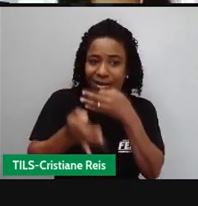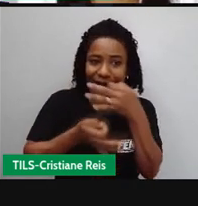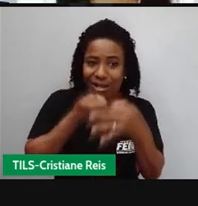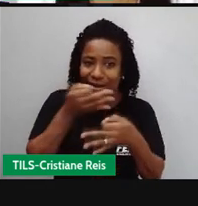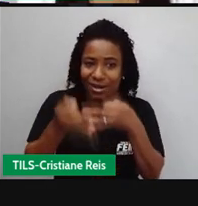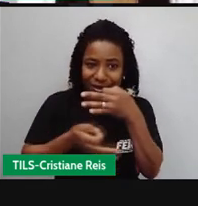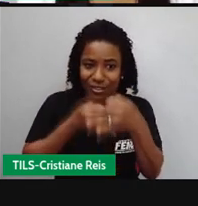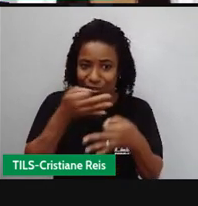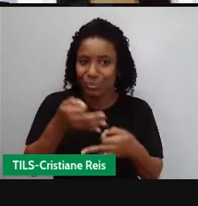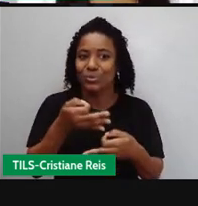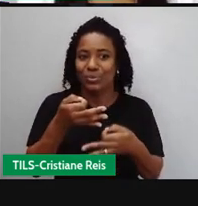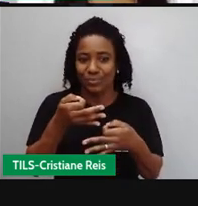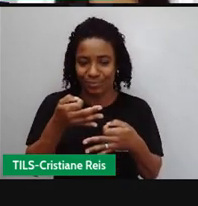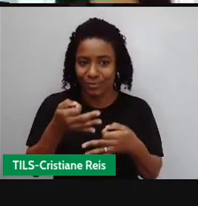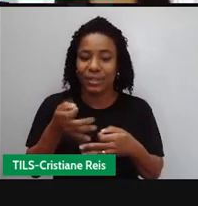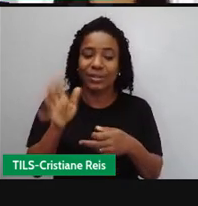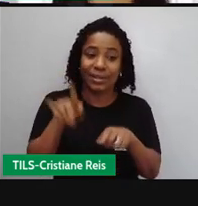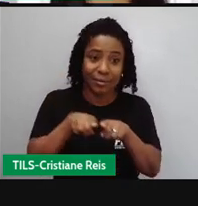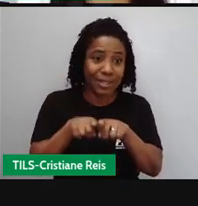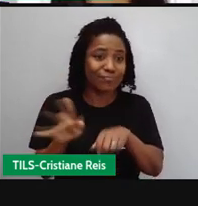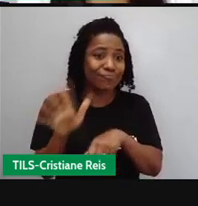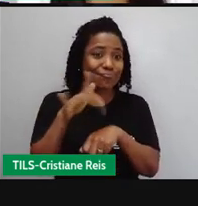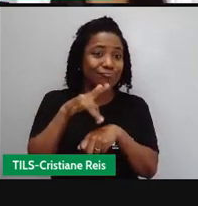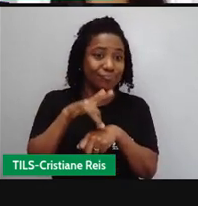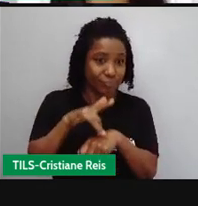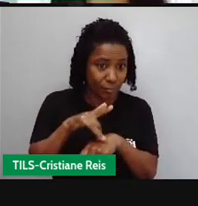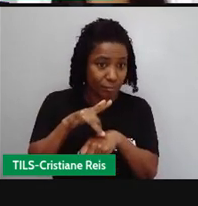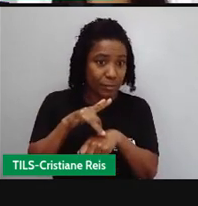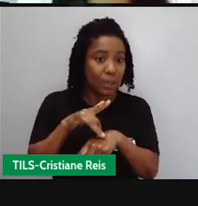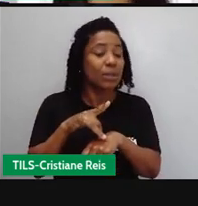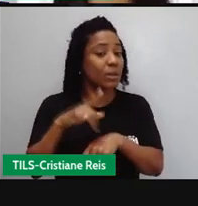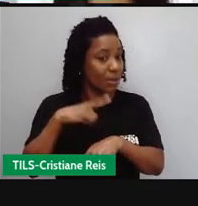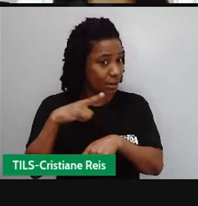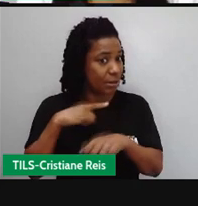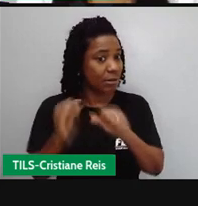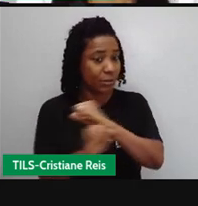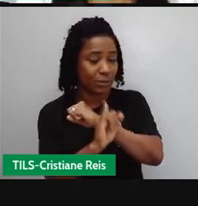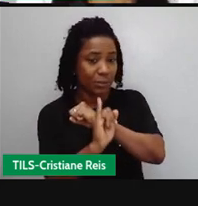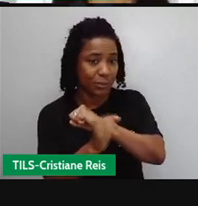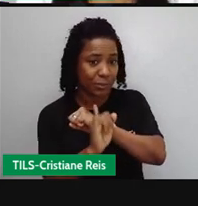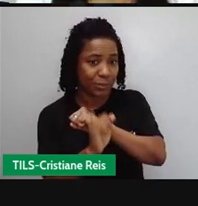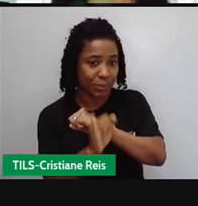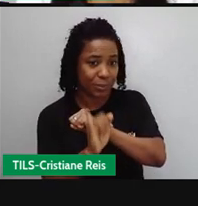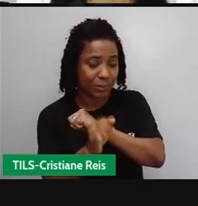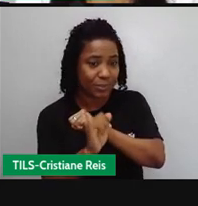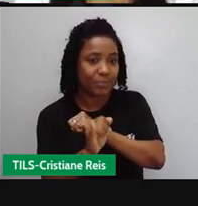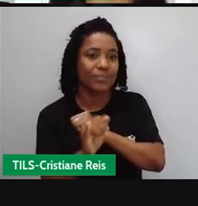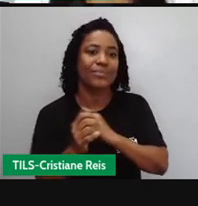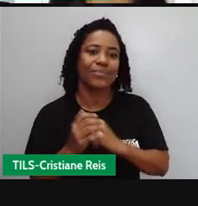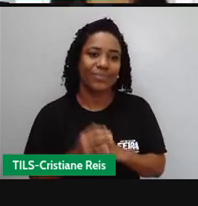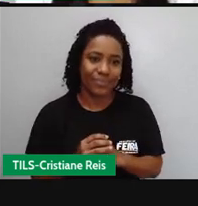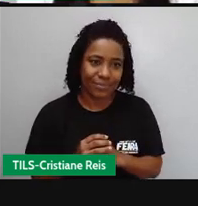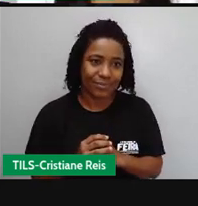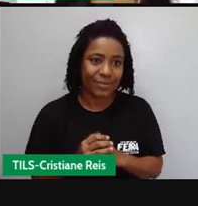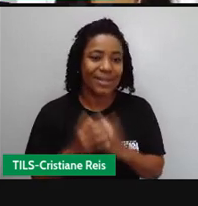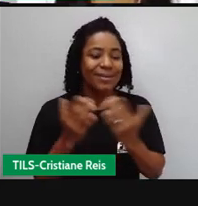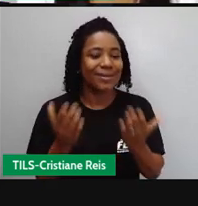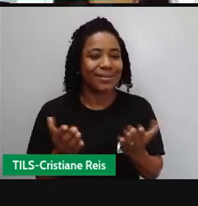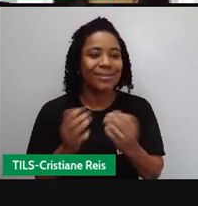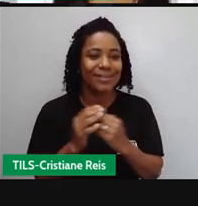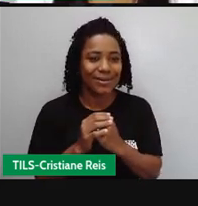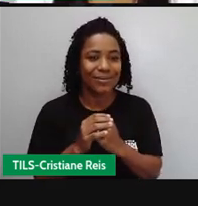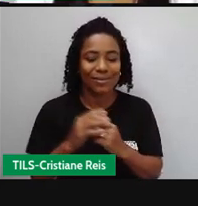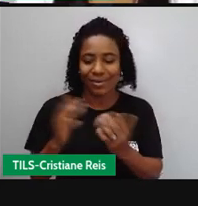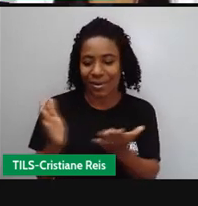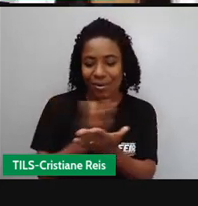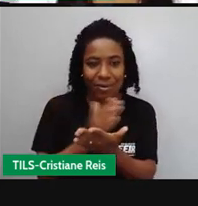humor e também da ironia ao narrar esses fatos cotidianos na crônica. Para tirar aí a intenção crítica e